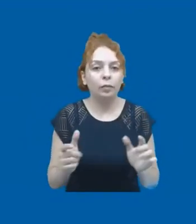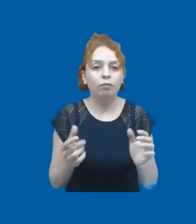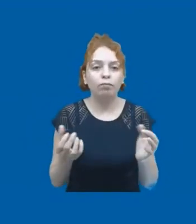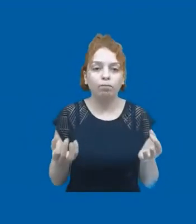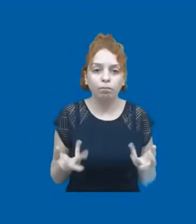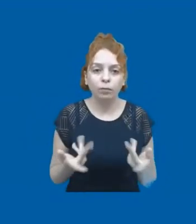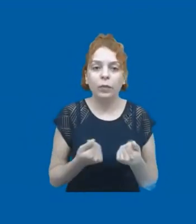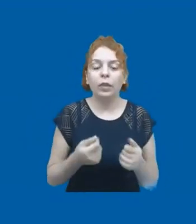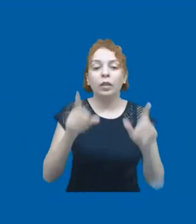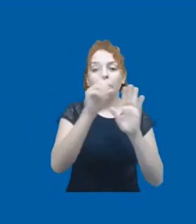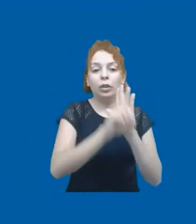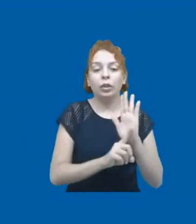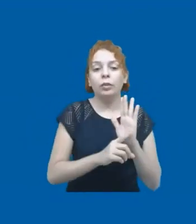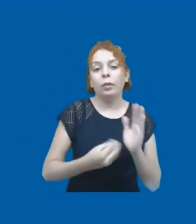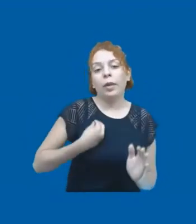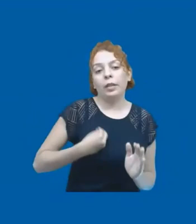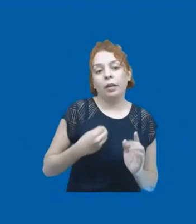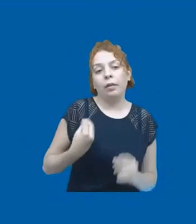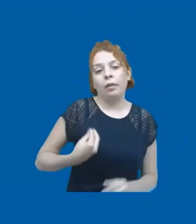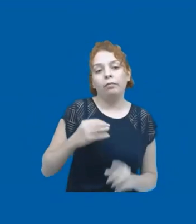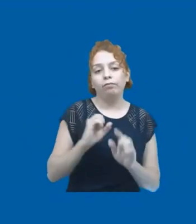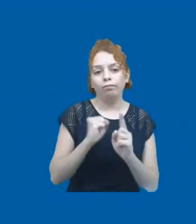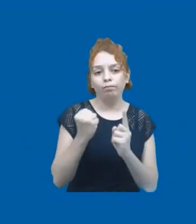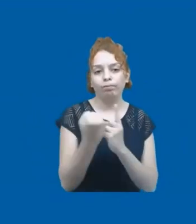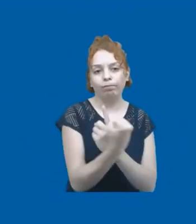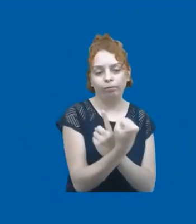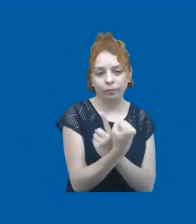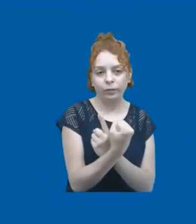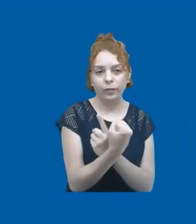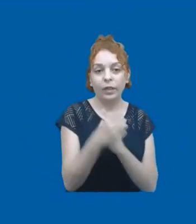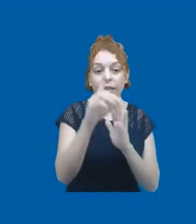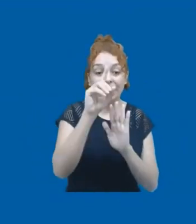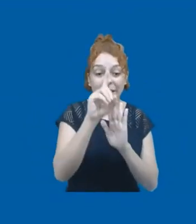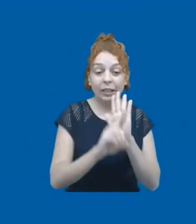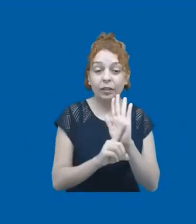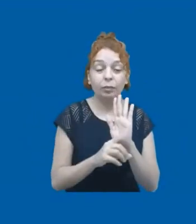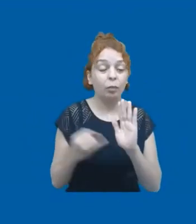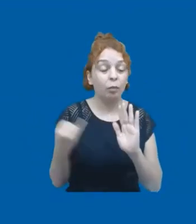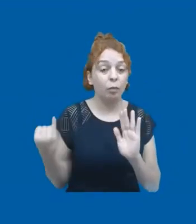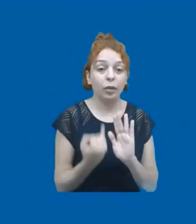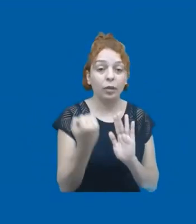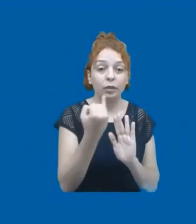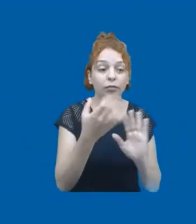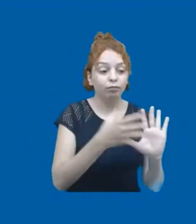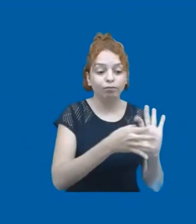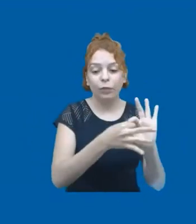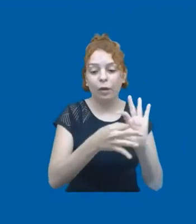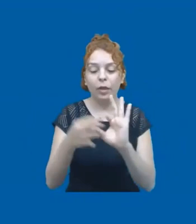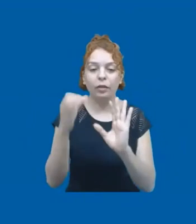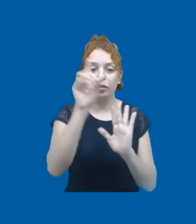da vida em comunidade, e garantia de um direito sempre se liga à garantia de outro.